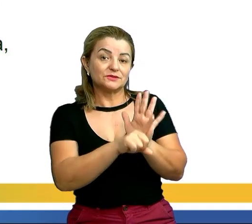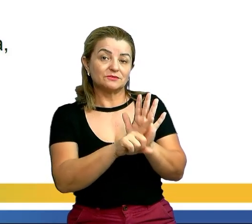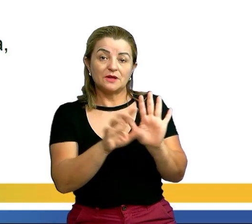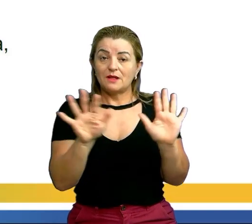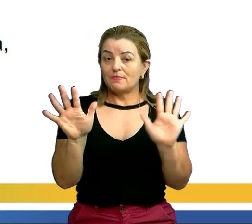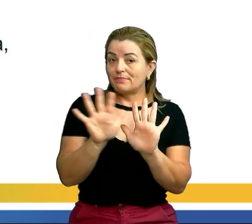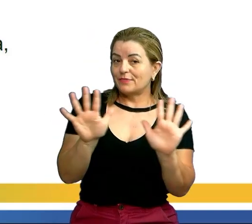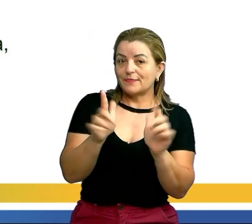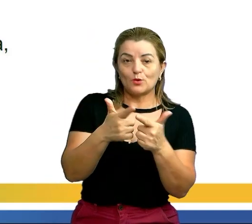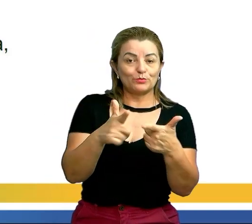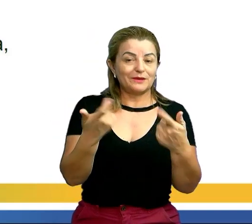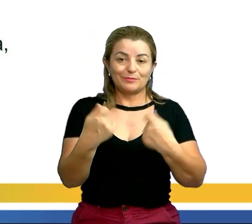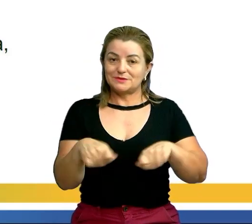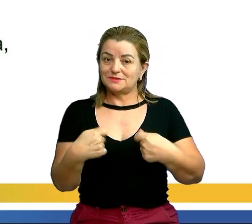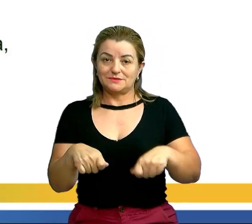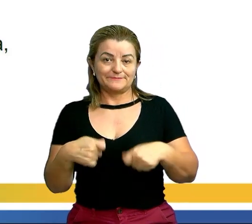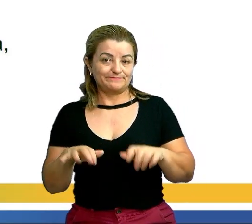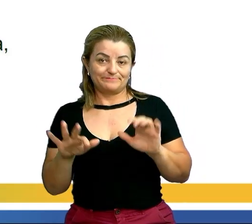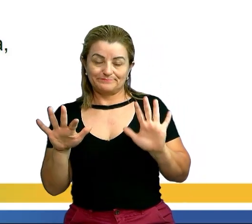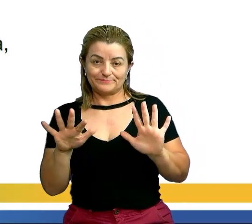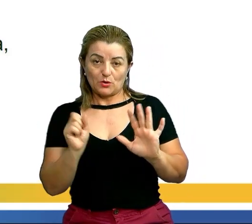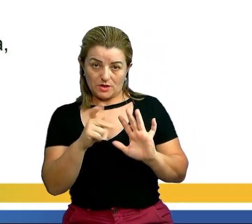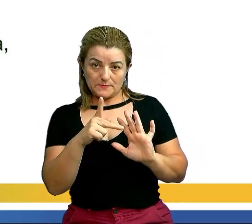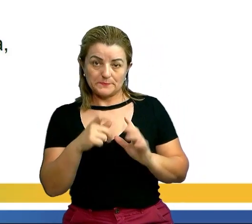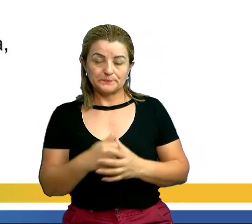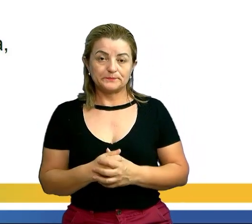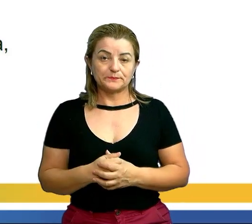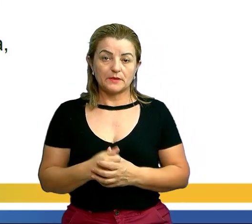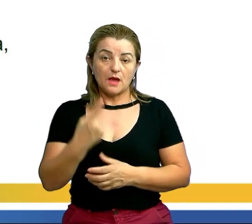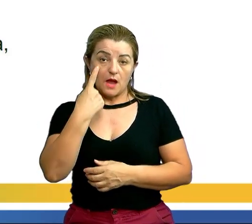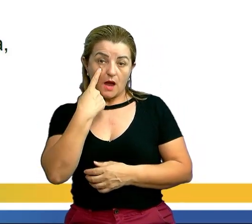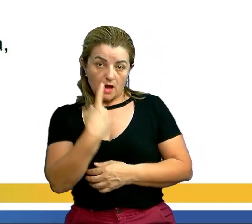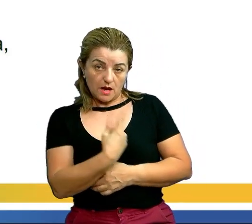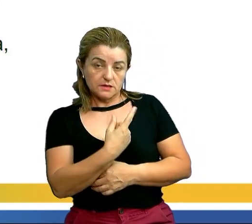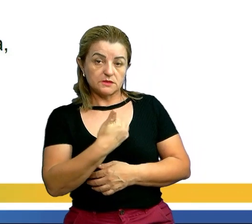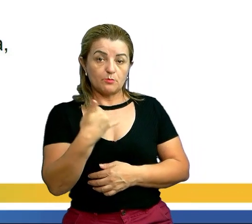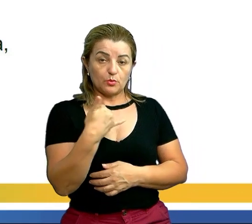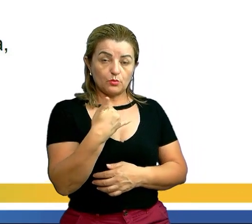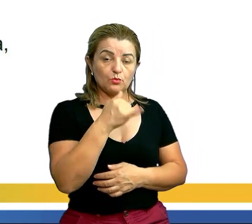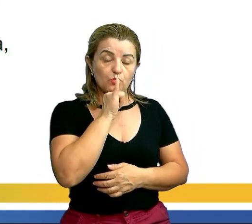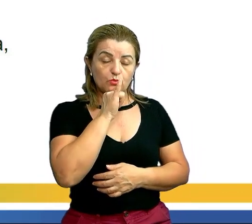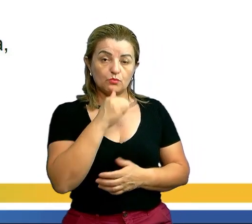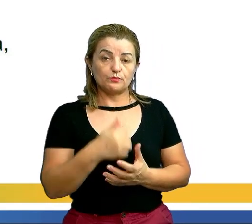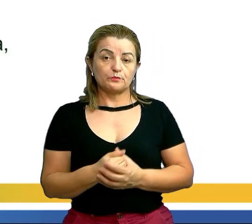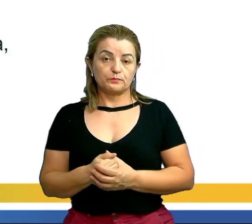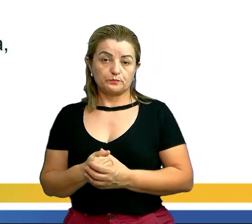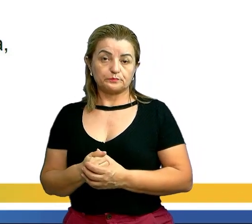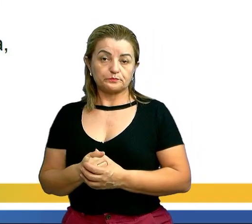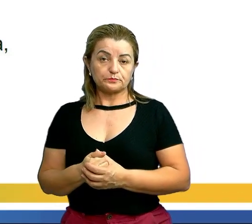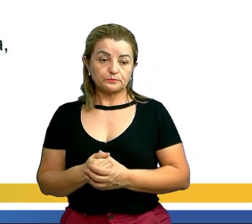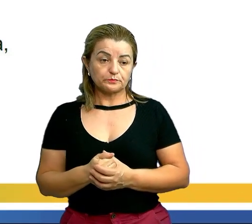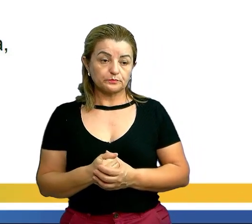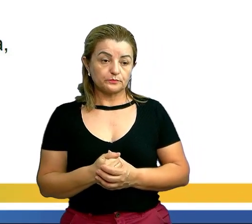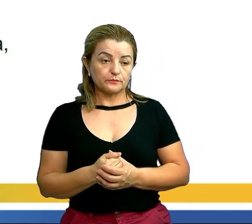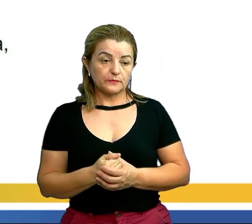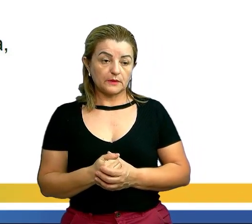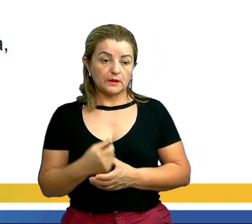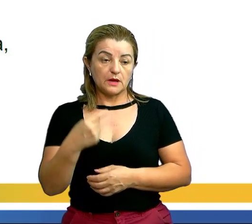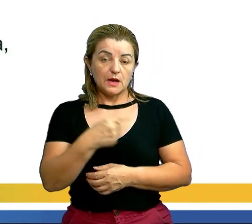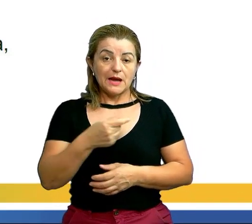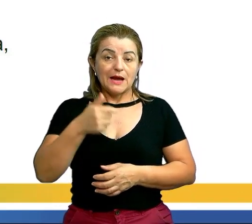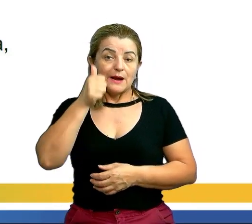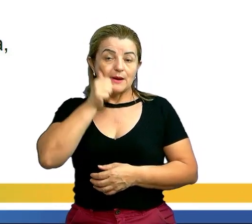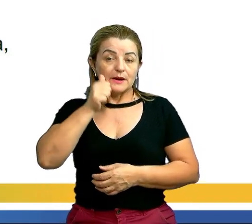terá essa necessidade. Ok? Exemplo 1. Vamos analisar isso aqui comigo. A Ana